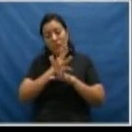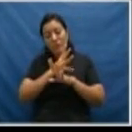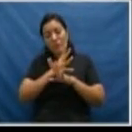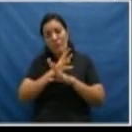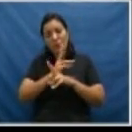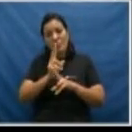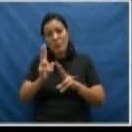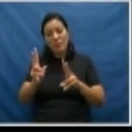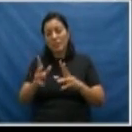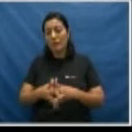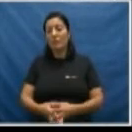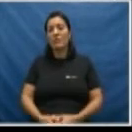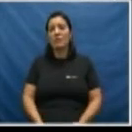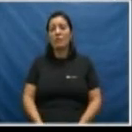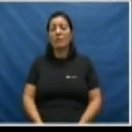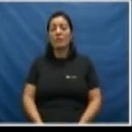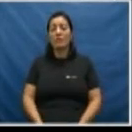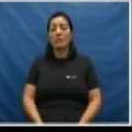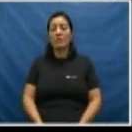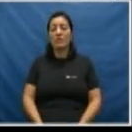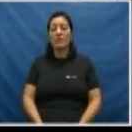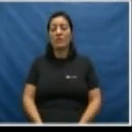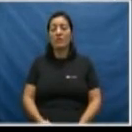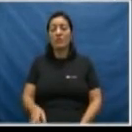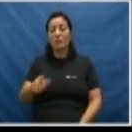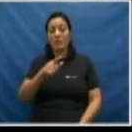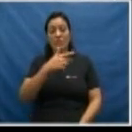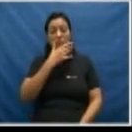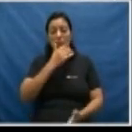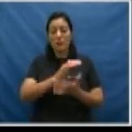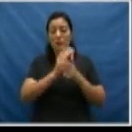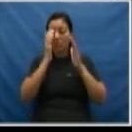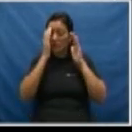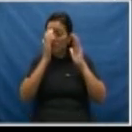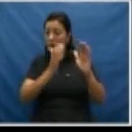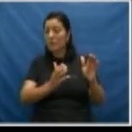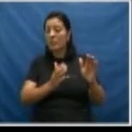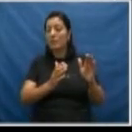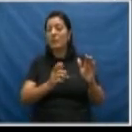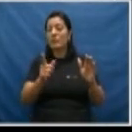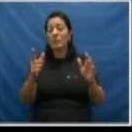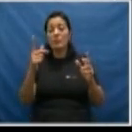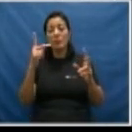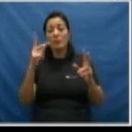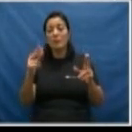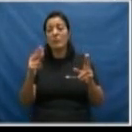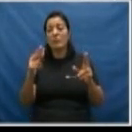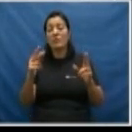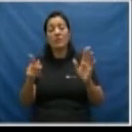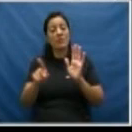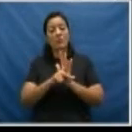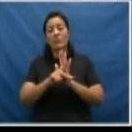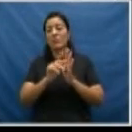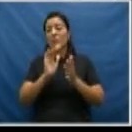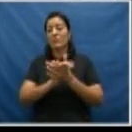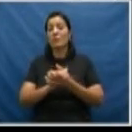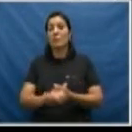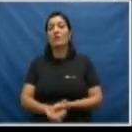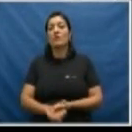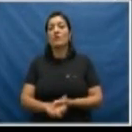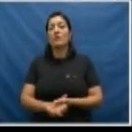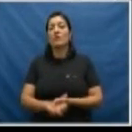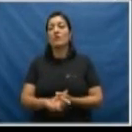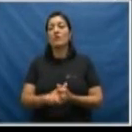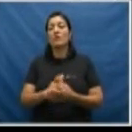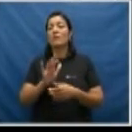que ela continue desse jeito, que ela respeite seu marido. Isso faz parte da sina do casamento. E